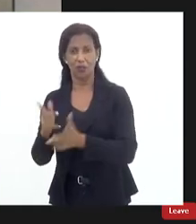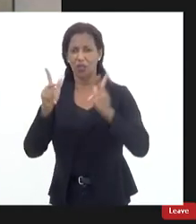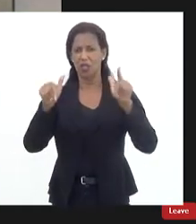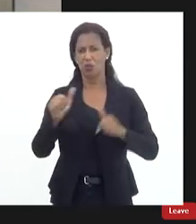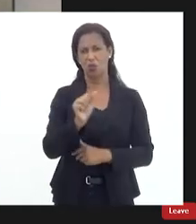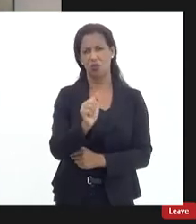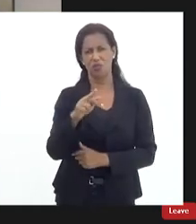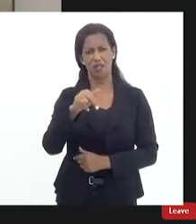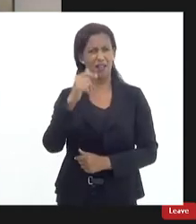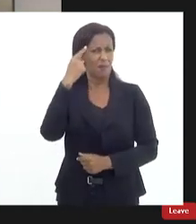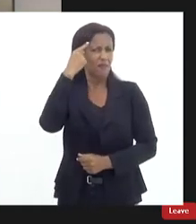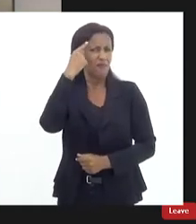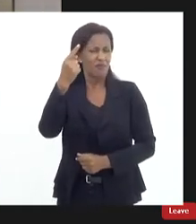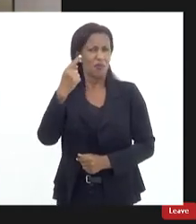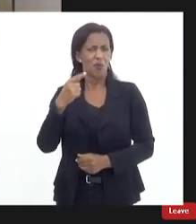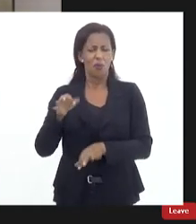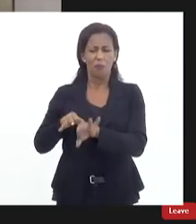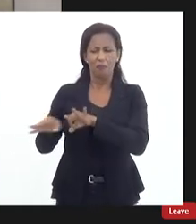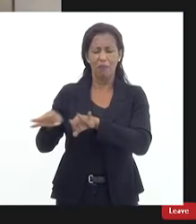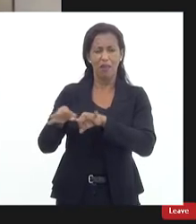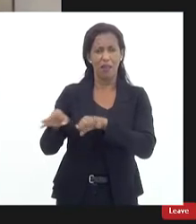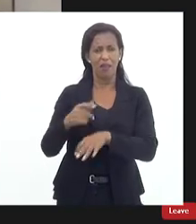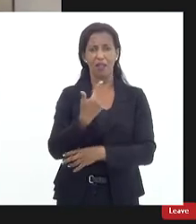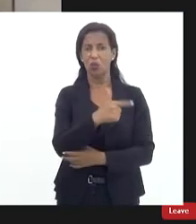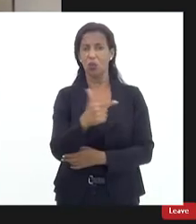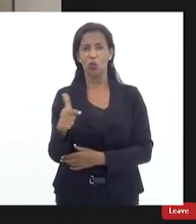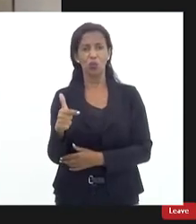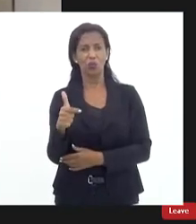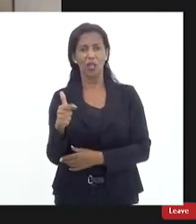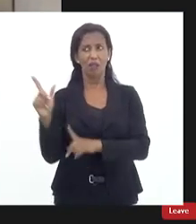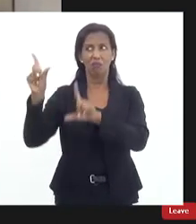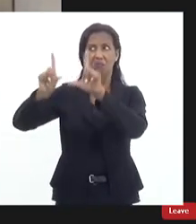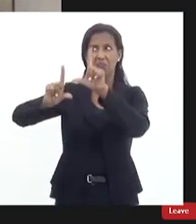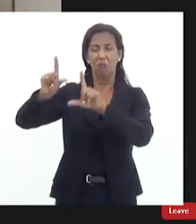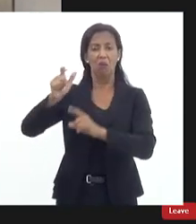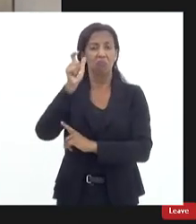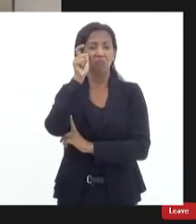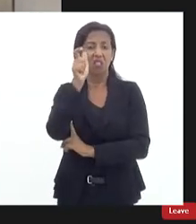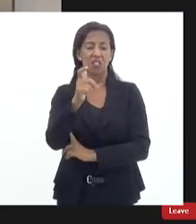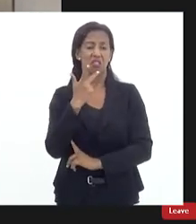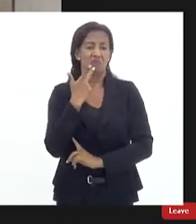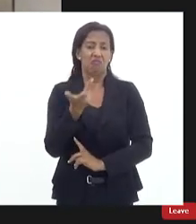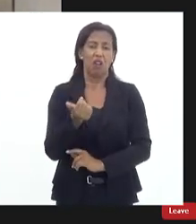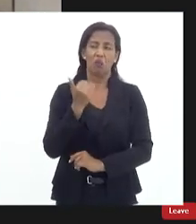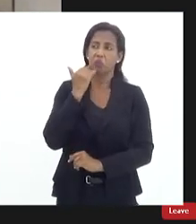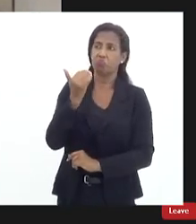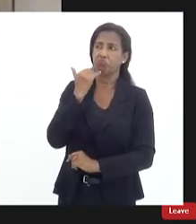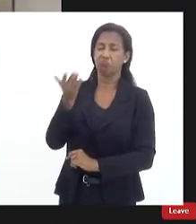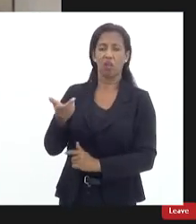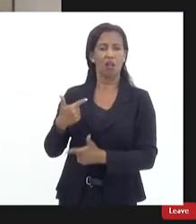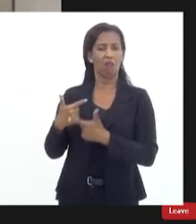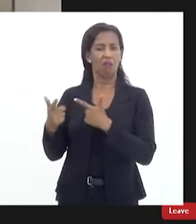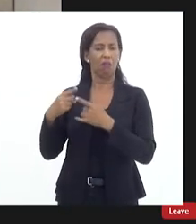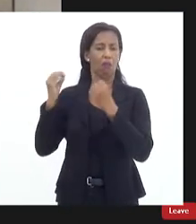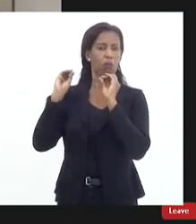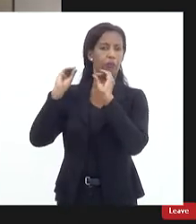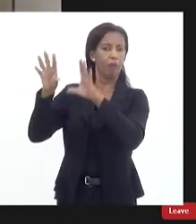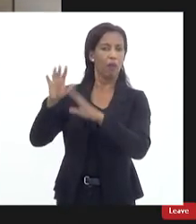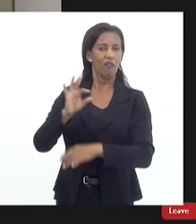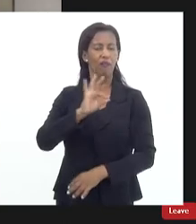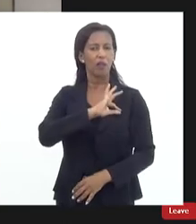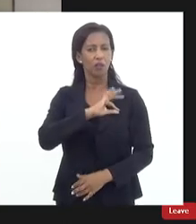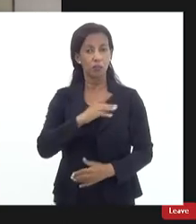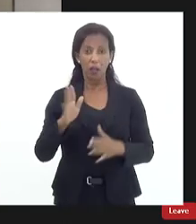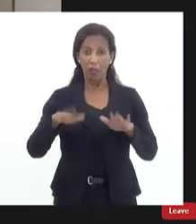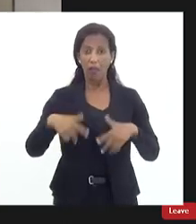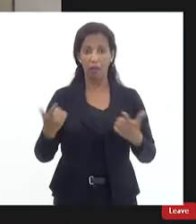projetos pessoais de policiais que não aparecem logicamente na imprensa porque não é interessante falar coisas boas das polícias é